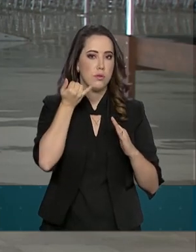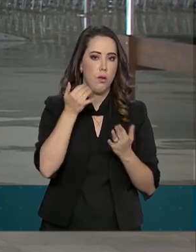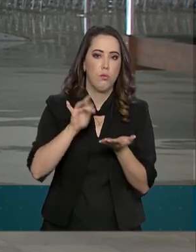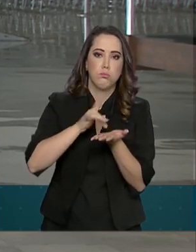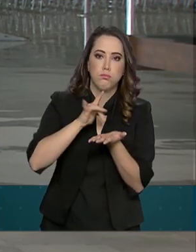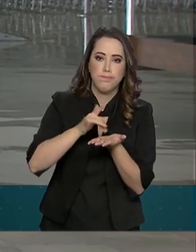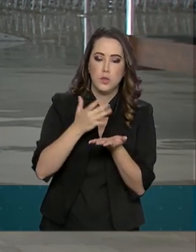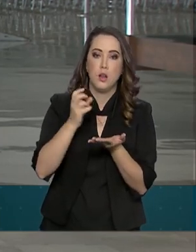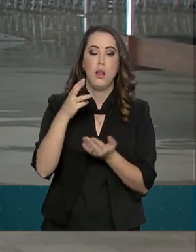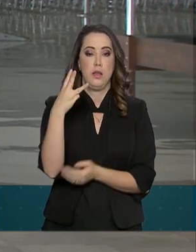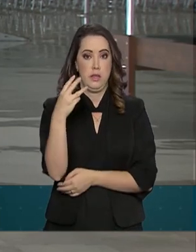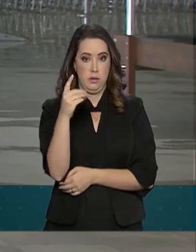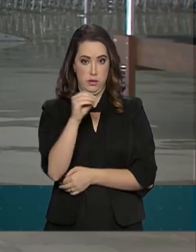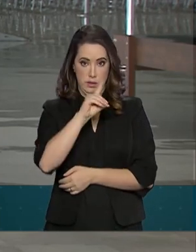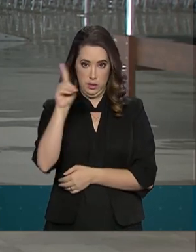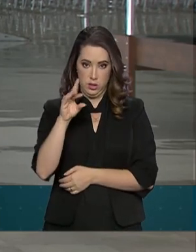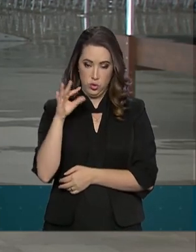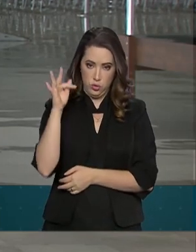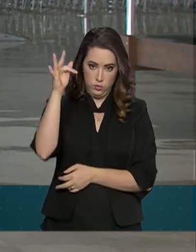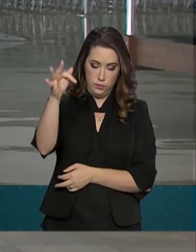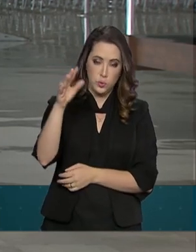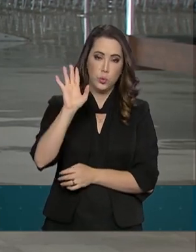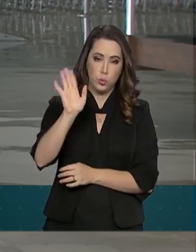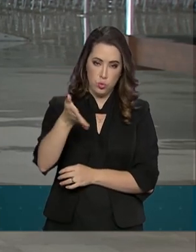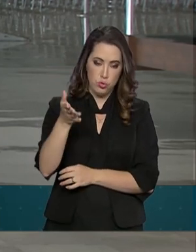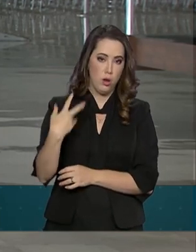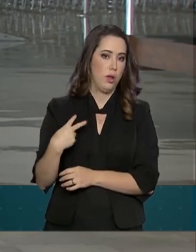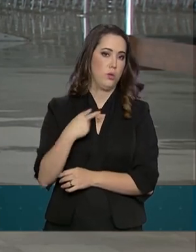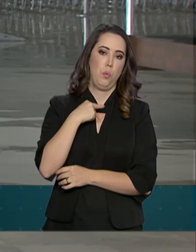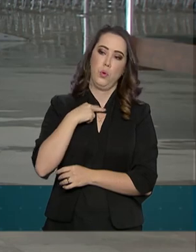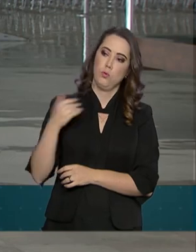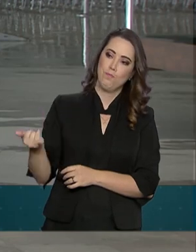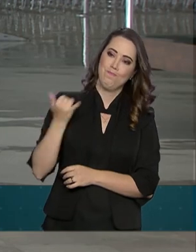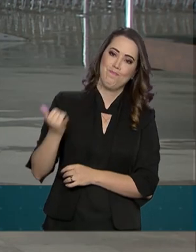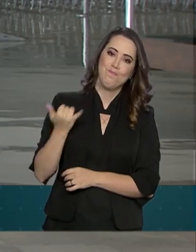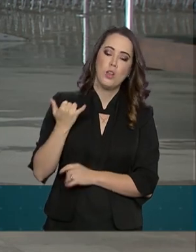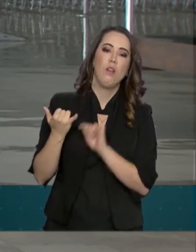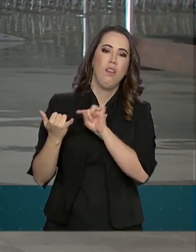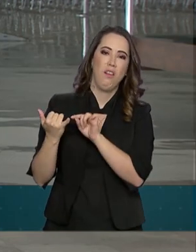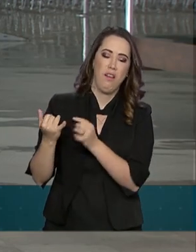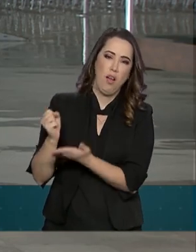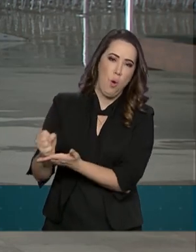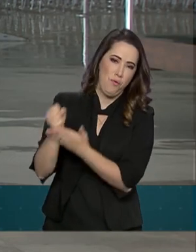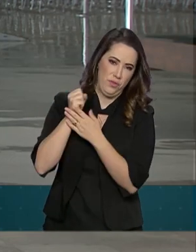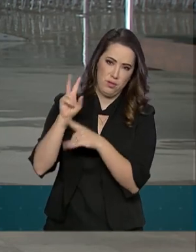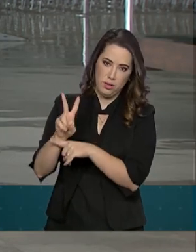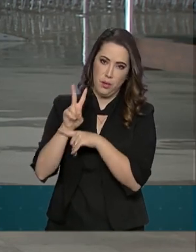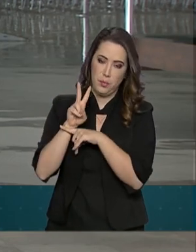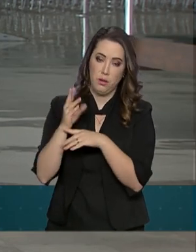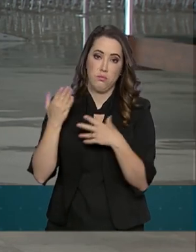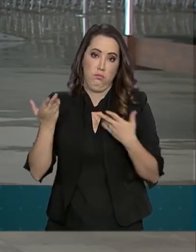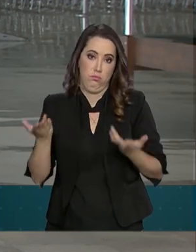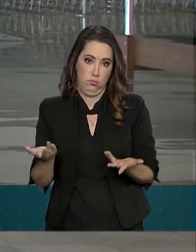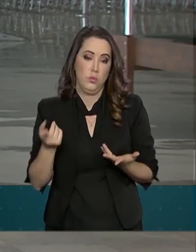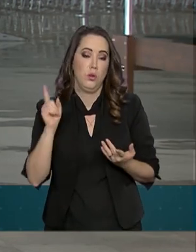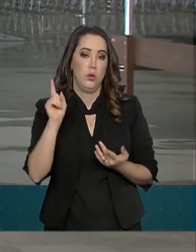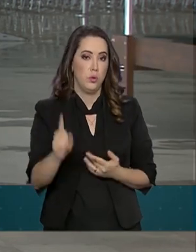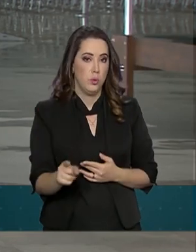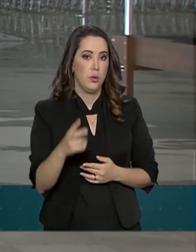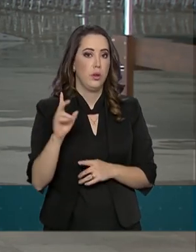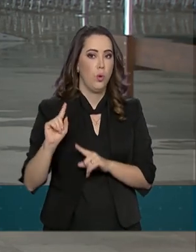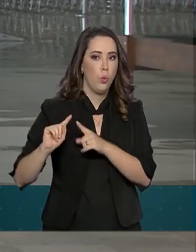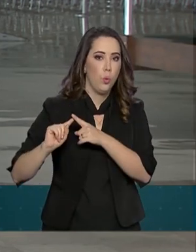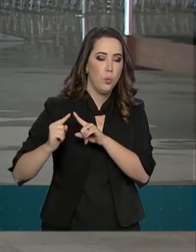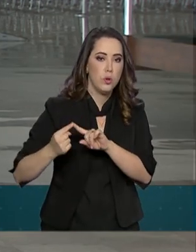passa a valer 30 dias depois de feito esse cadastro. A ferramenta é resultado de um